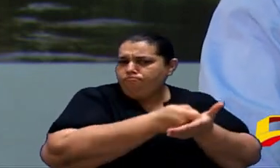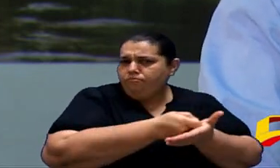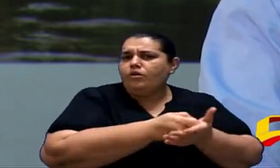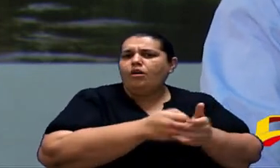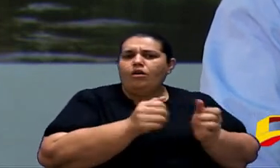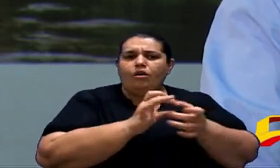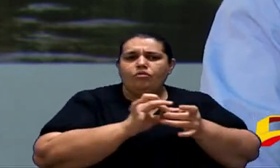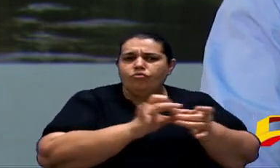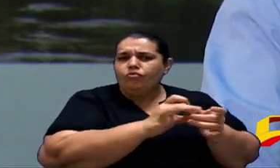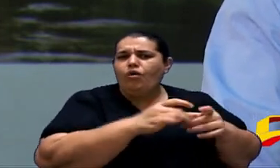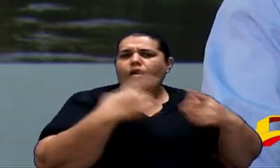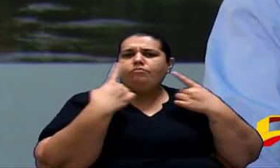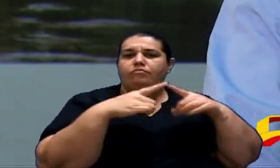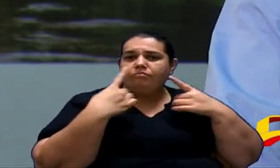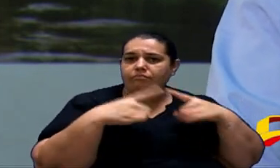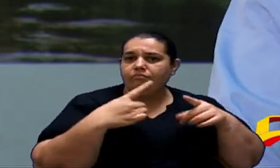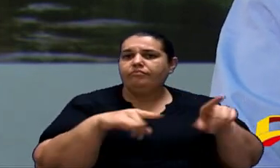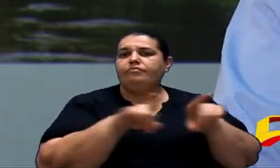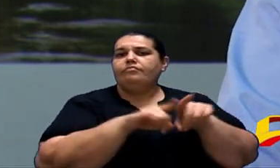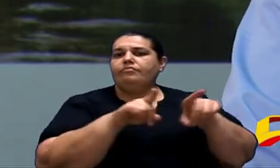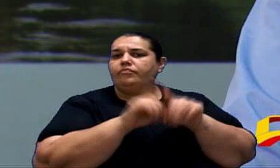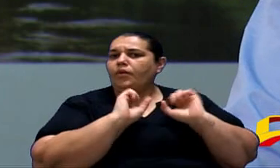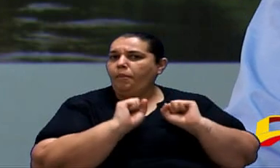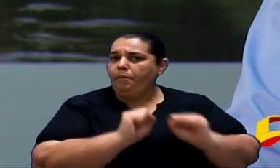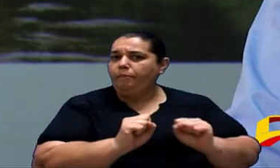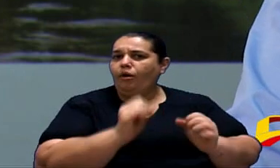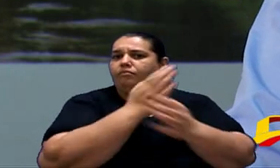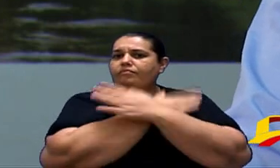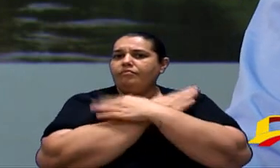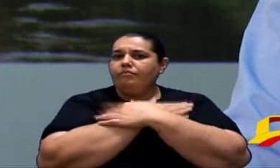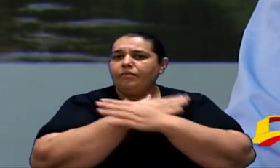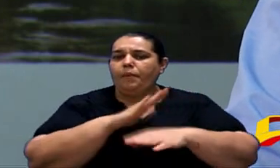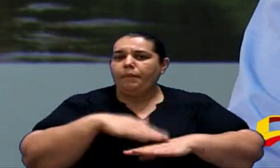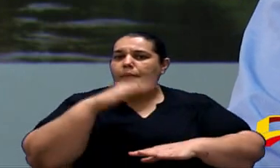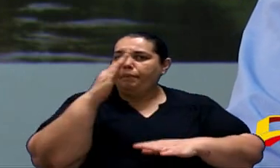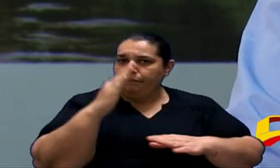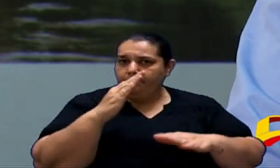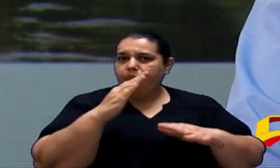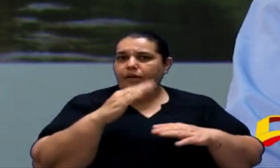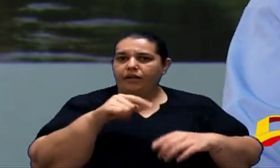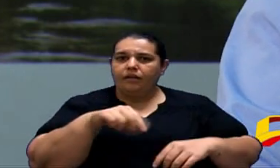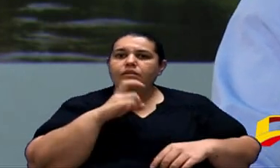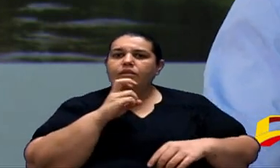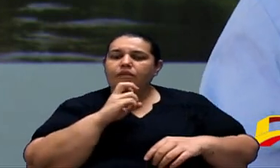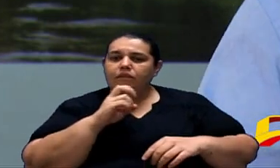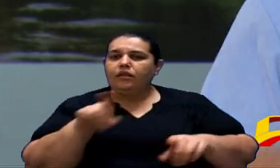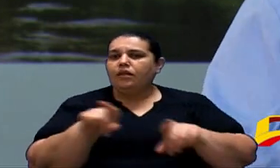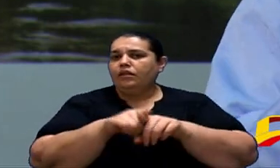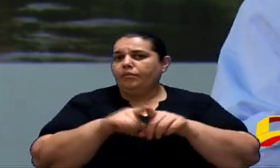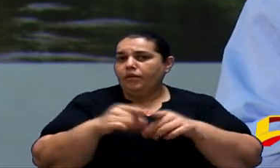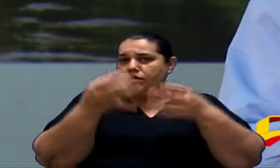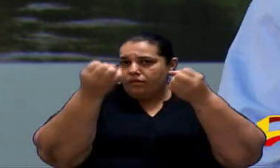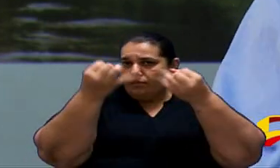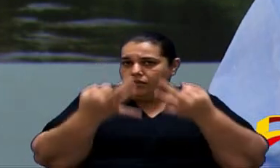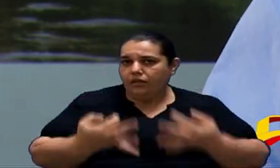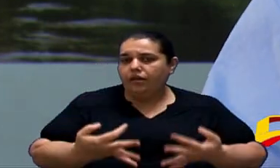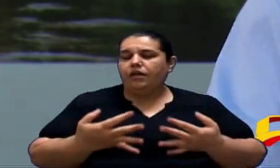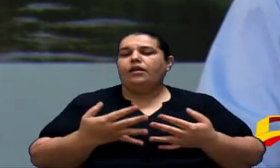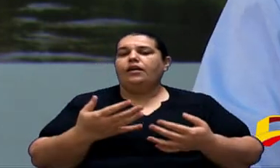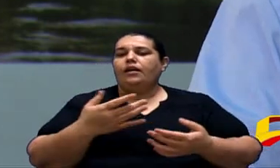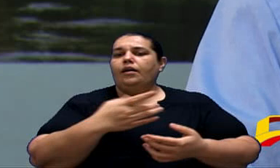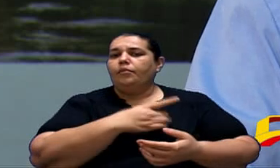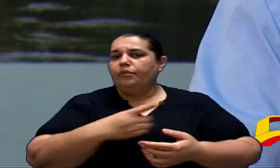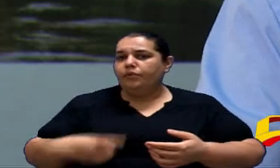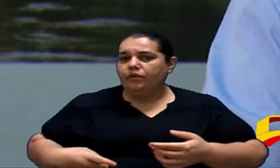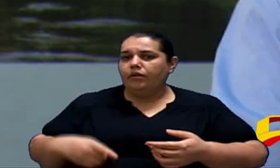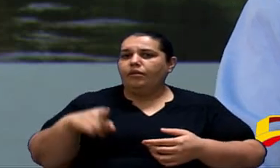Estar Aqui Juntos Debatendo Esse Tema Que Pode Gerar Um Desemprego Mas Como Foi Falado Pelo Nobre Deputado Cezinha Madureira Vão